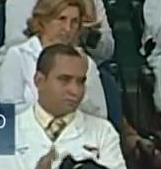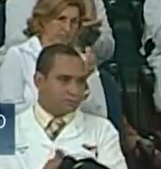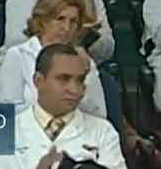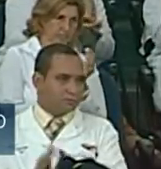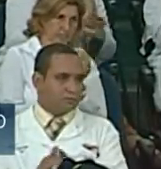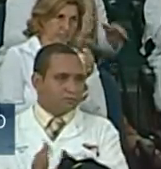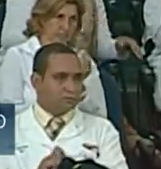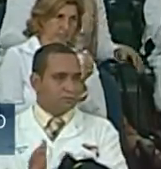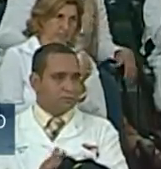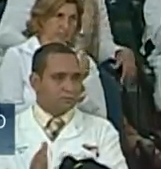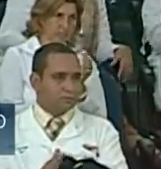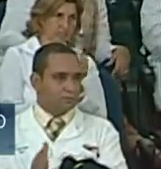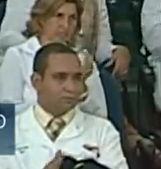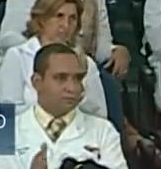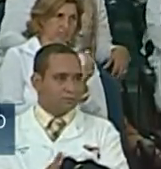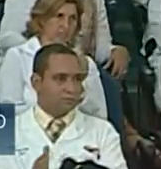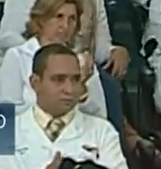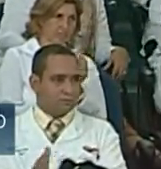Colegas,